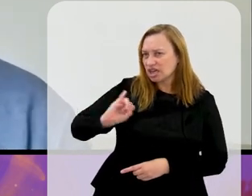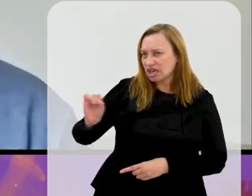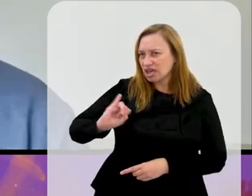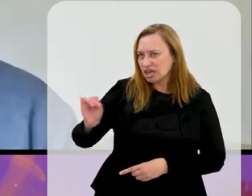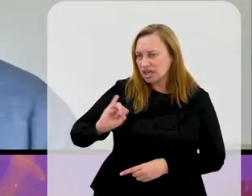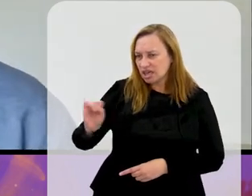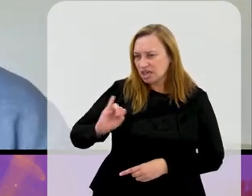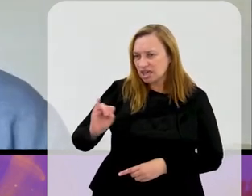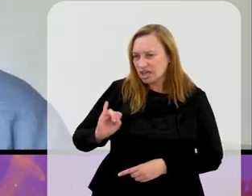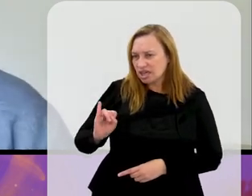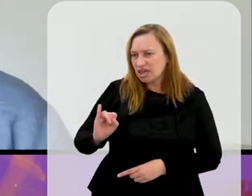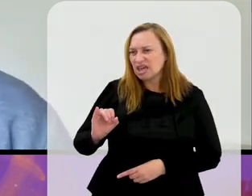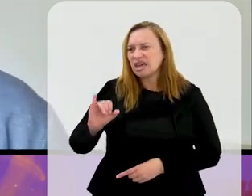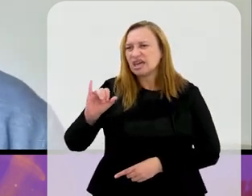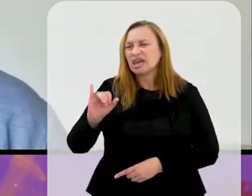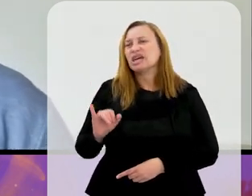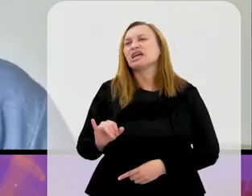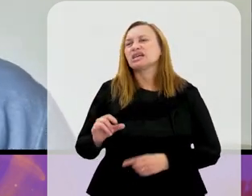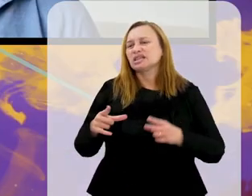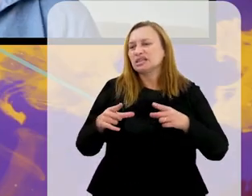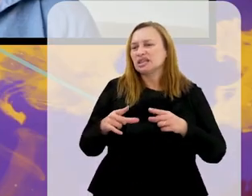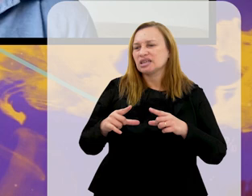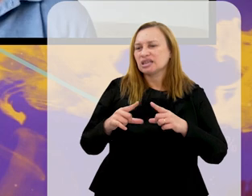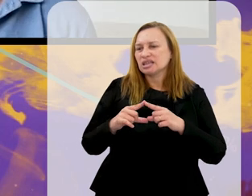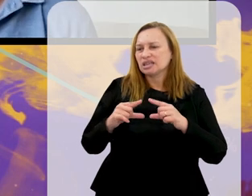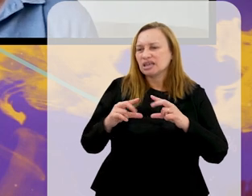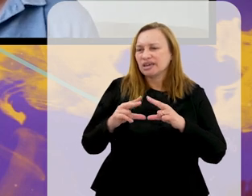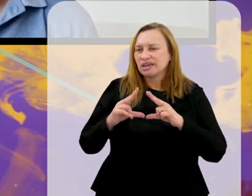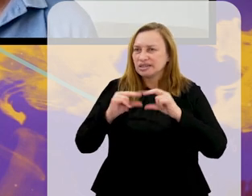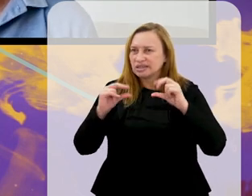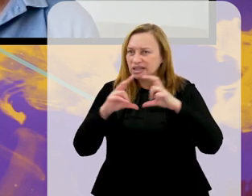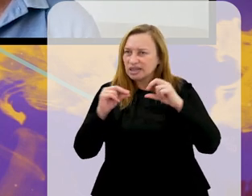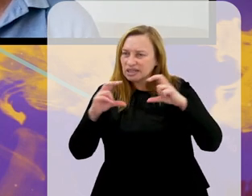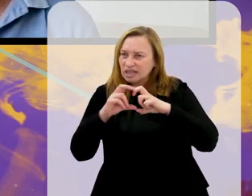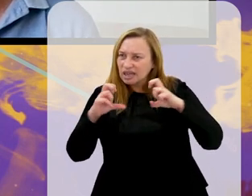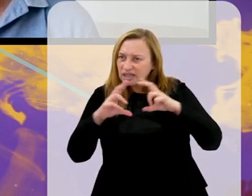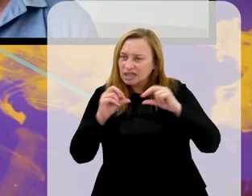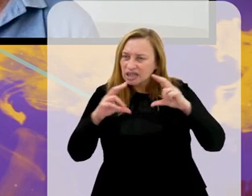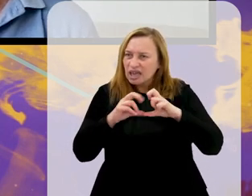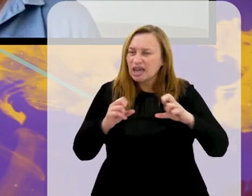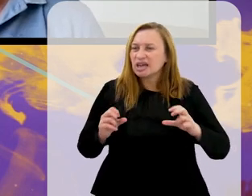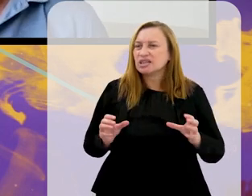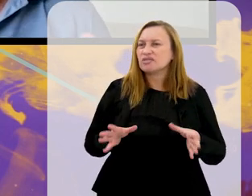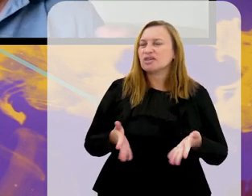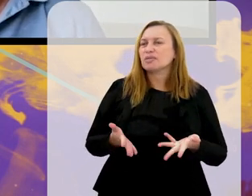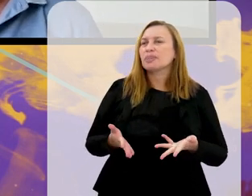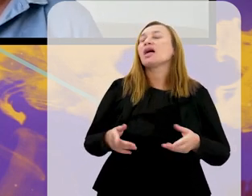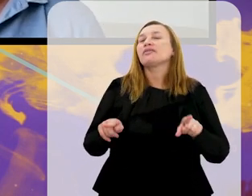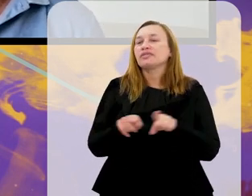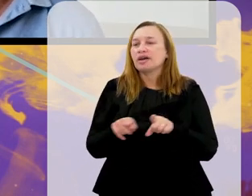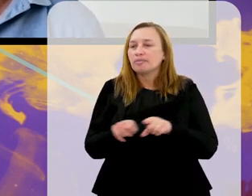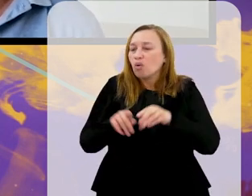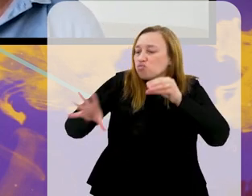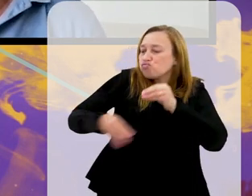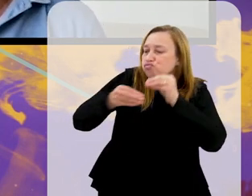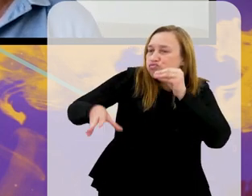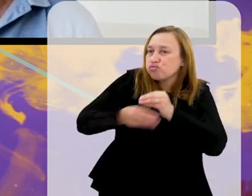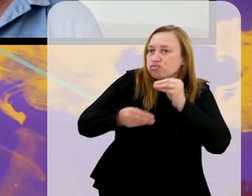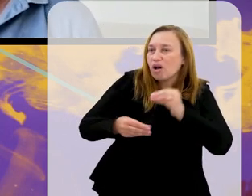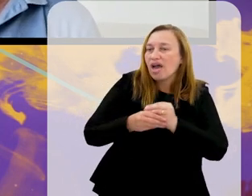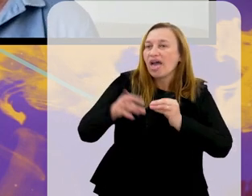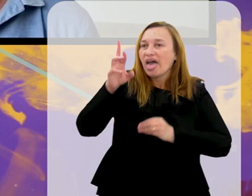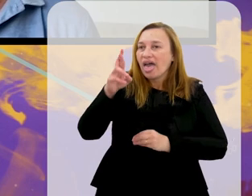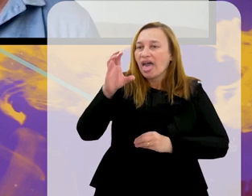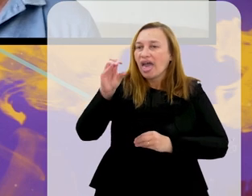um estádiozinho pequenininho lá na cidade de Itajaí. Então, cada vez mais, eles acumulam e inventaram. É Copa, que é o campeão de uma